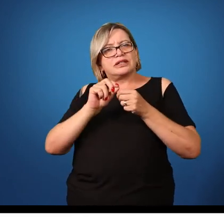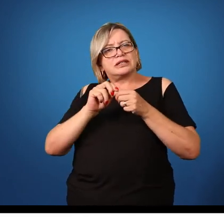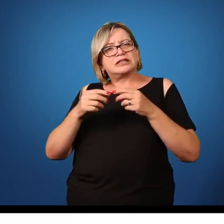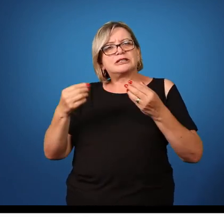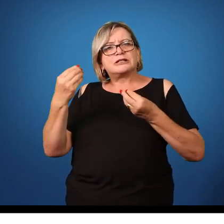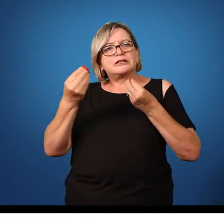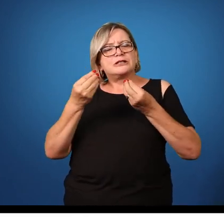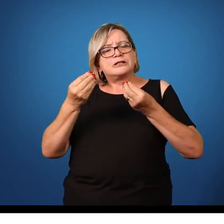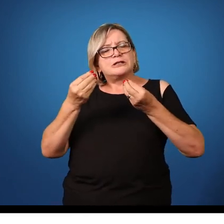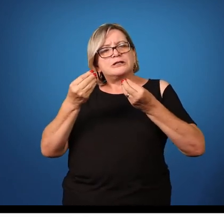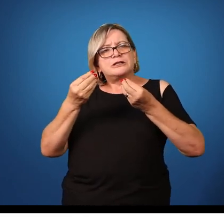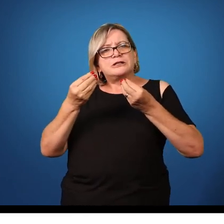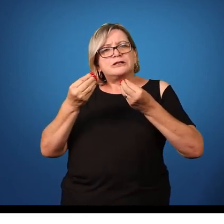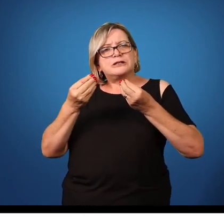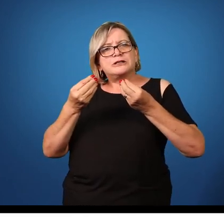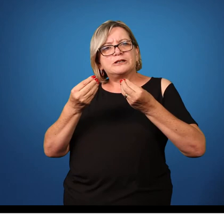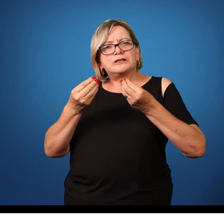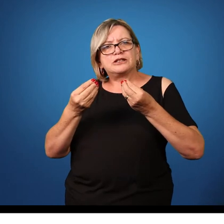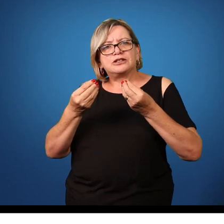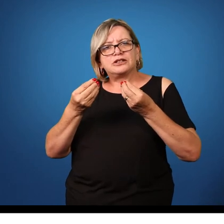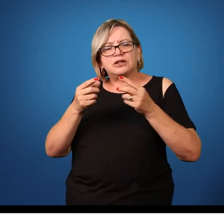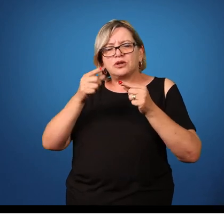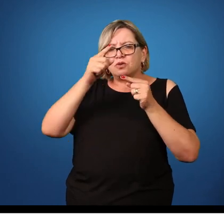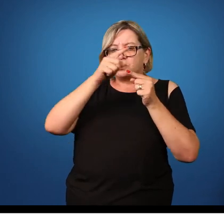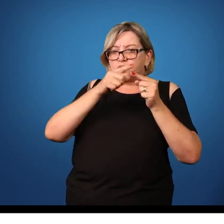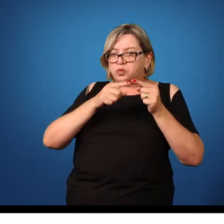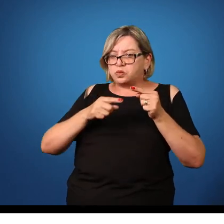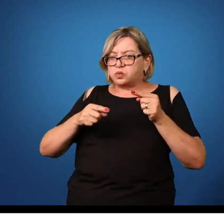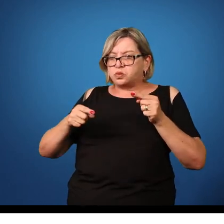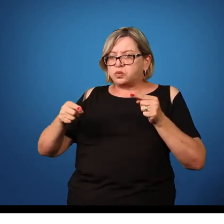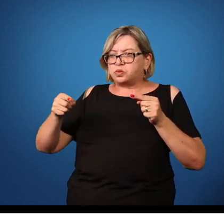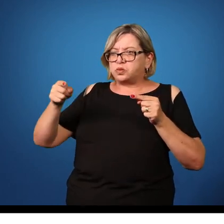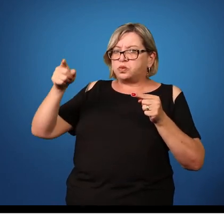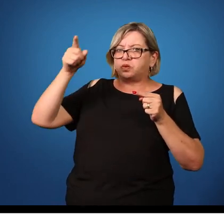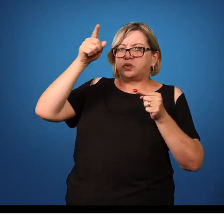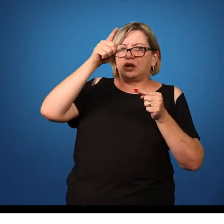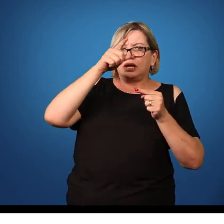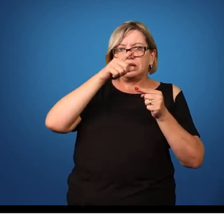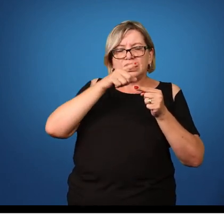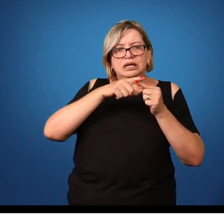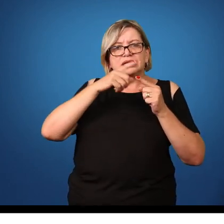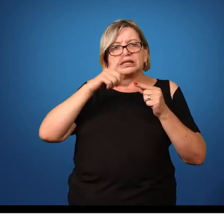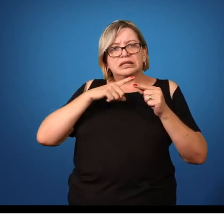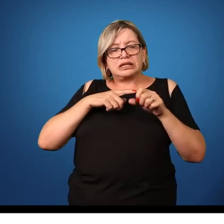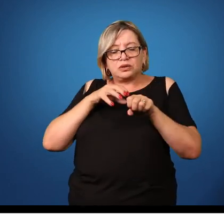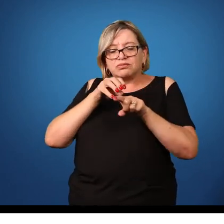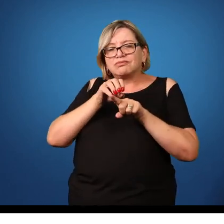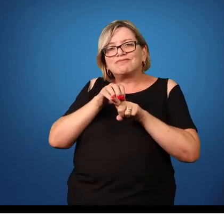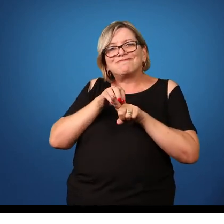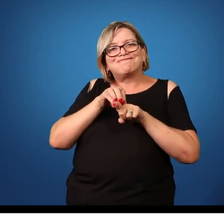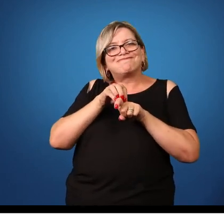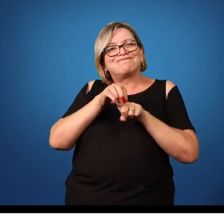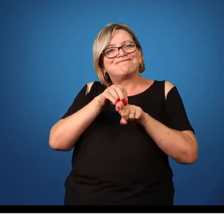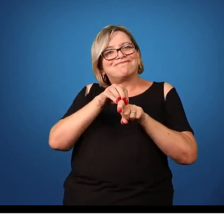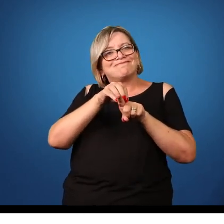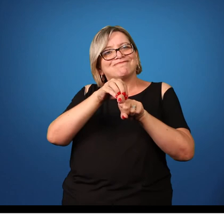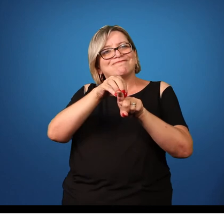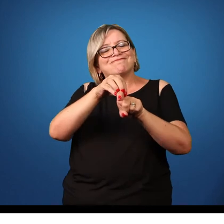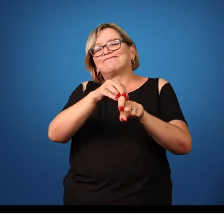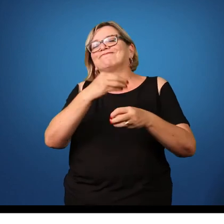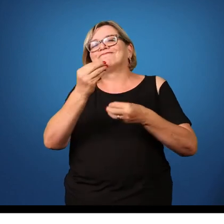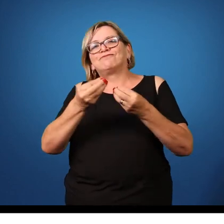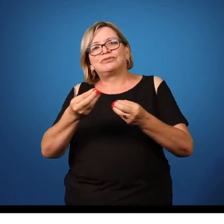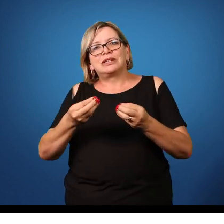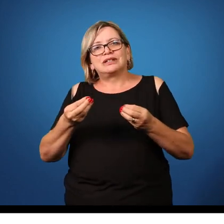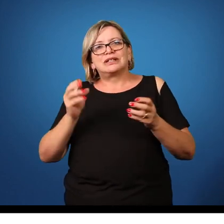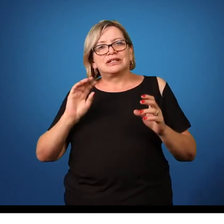relacionado com um ciclo presente num caramujo da espécie bionfelária